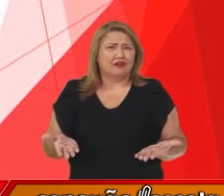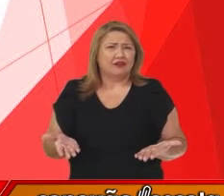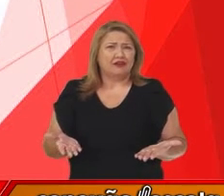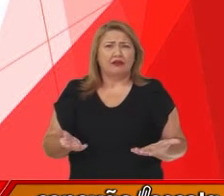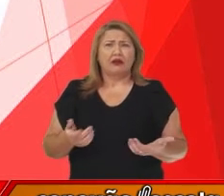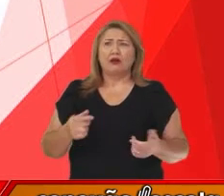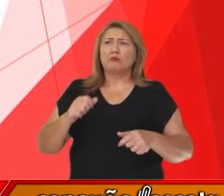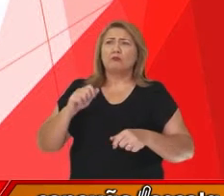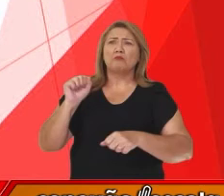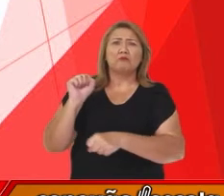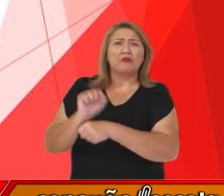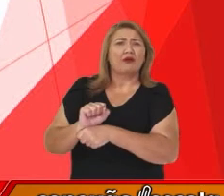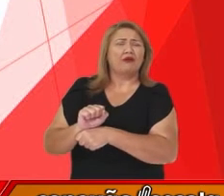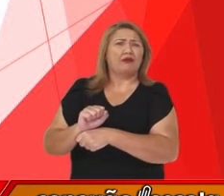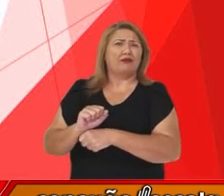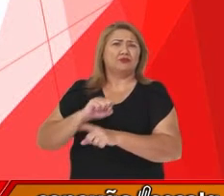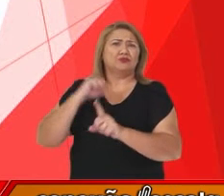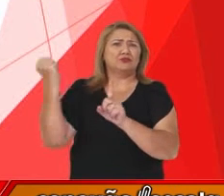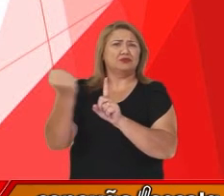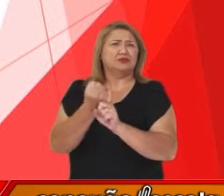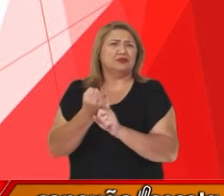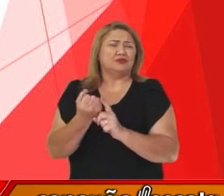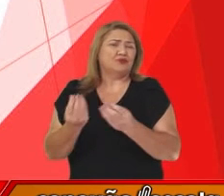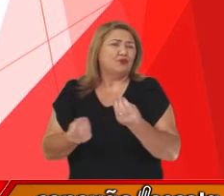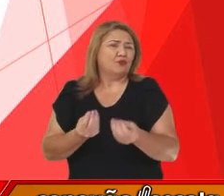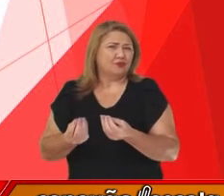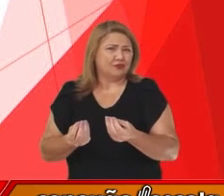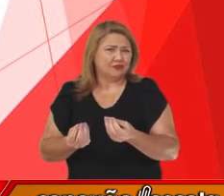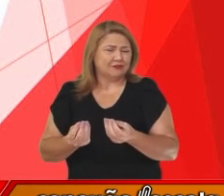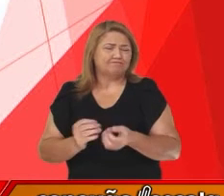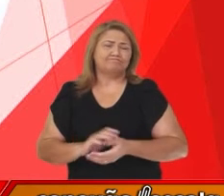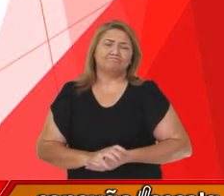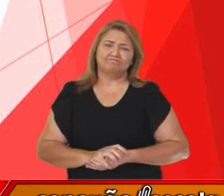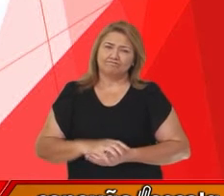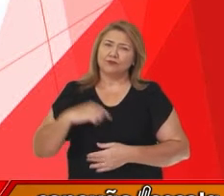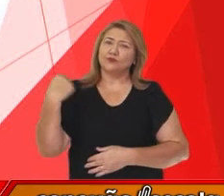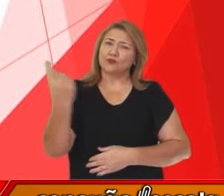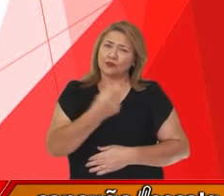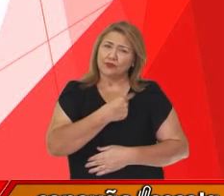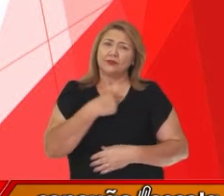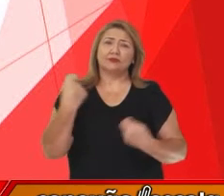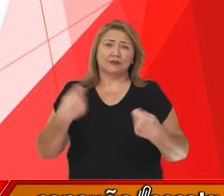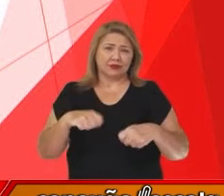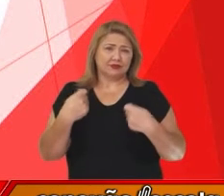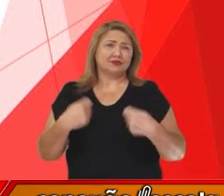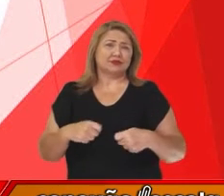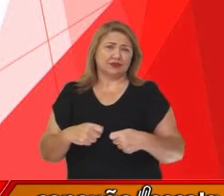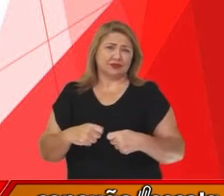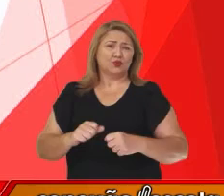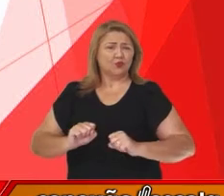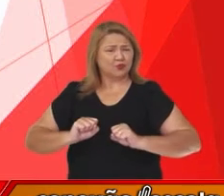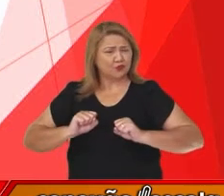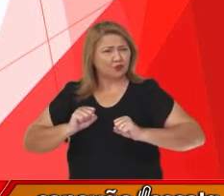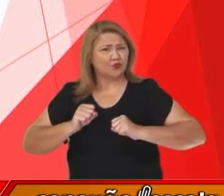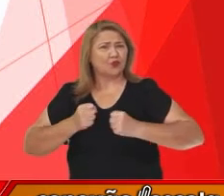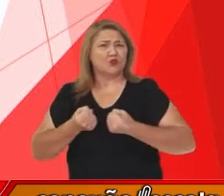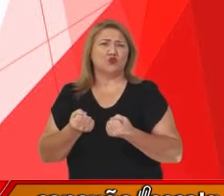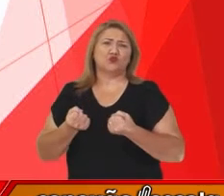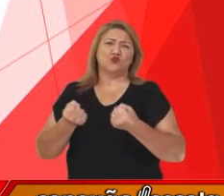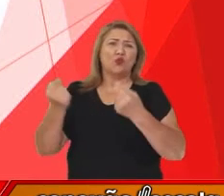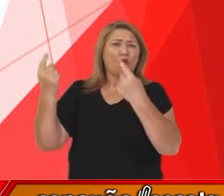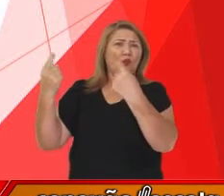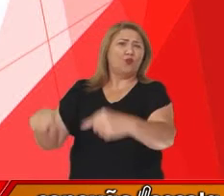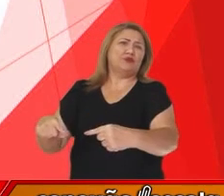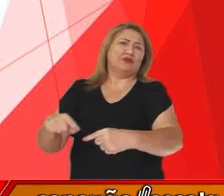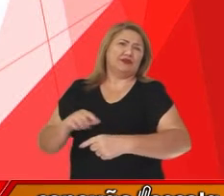não aconteça mais em nossa sociedade? Nós precisamos combater esse discurso de ódio.